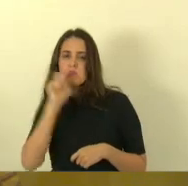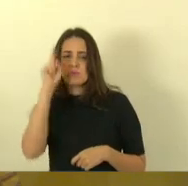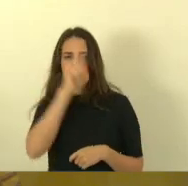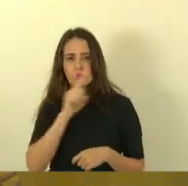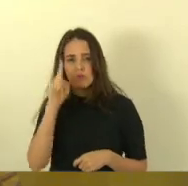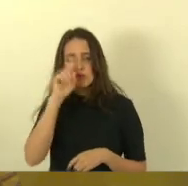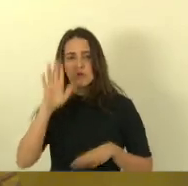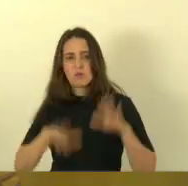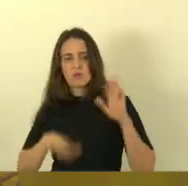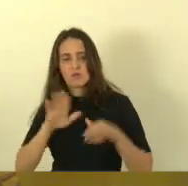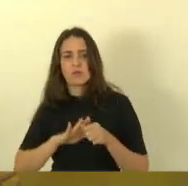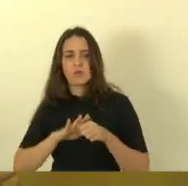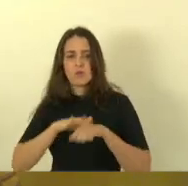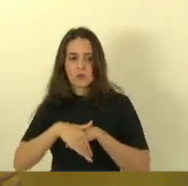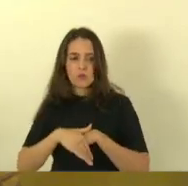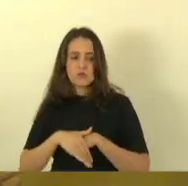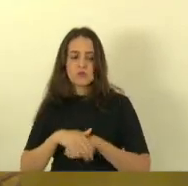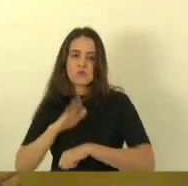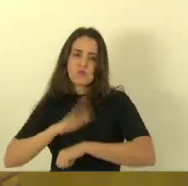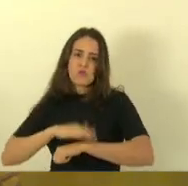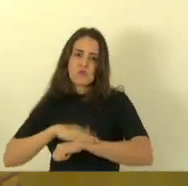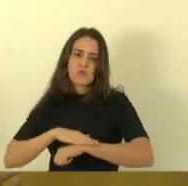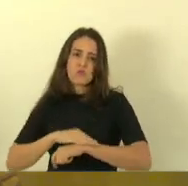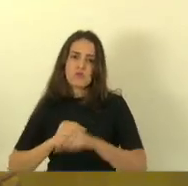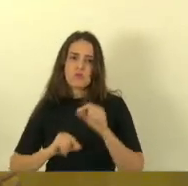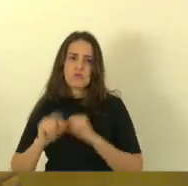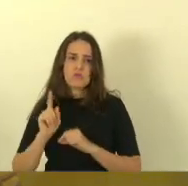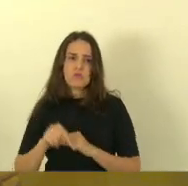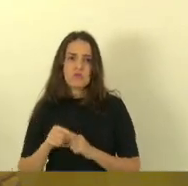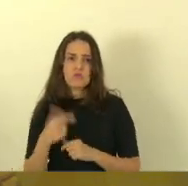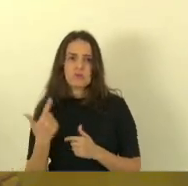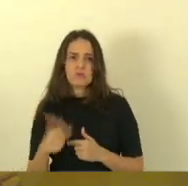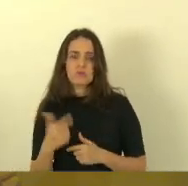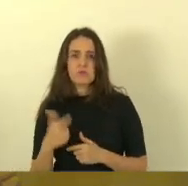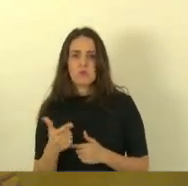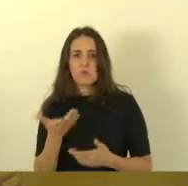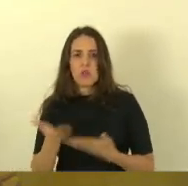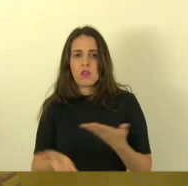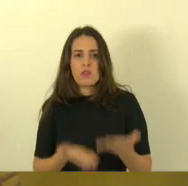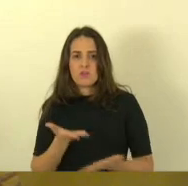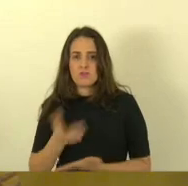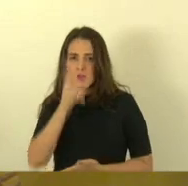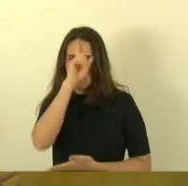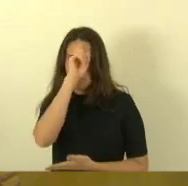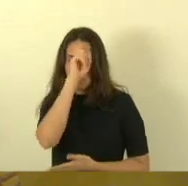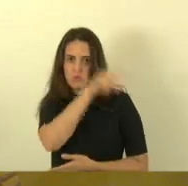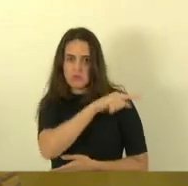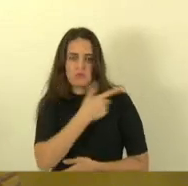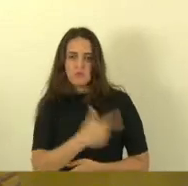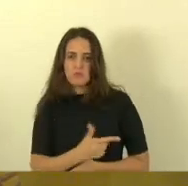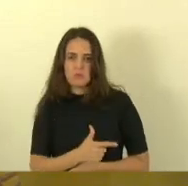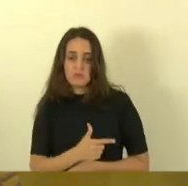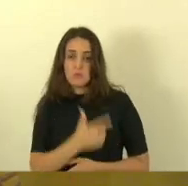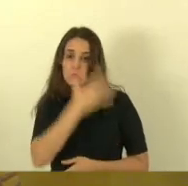muitas vezes à noite no horário em que não tem pronto atendimento lá nos postinhos a pessoa precisa se